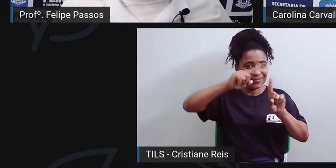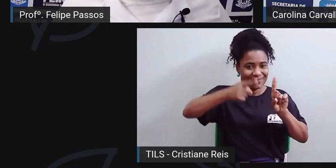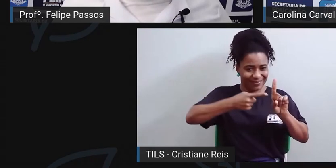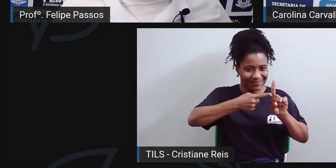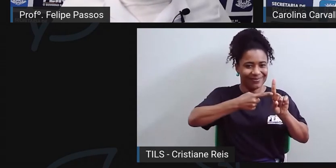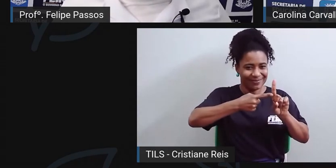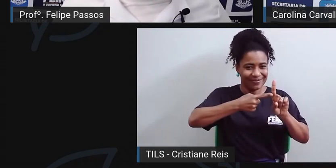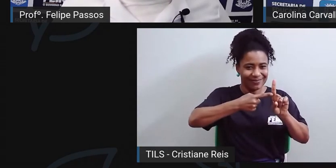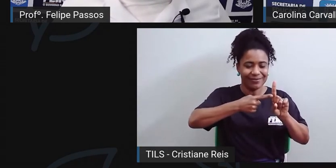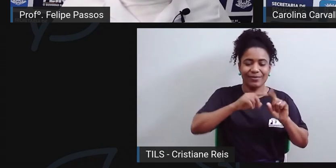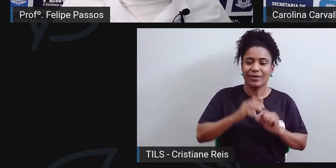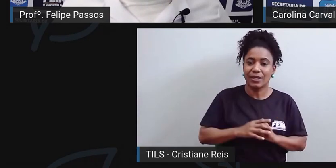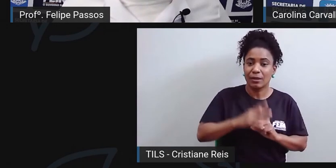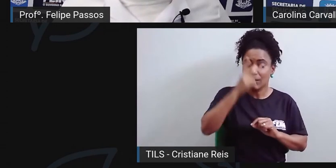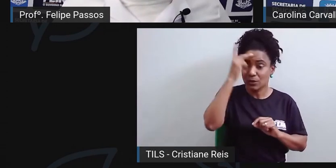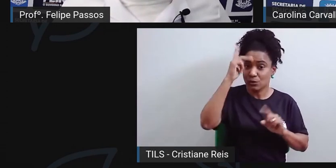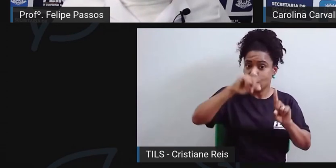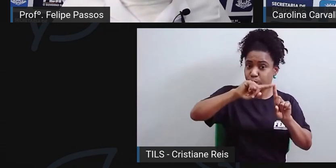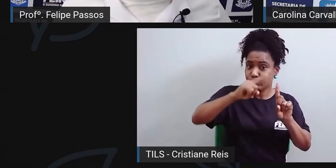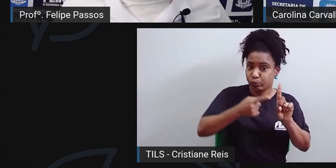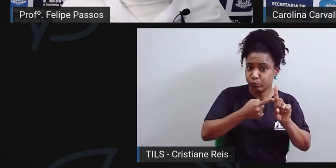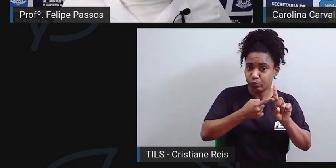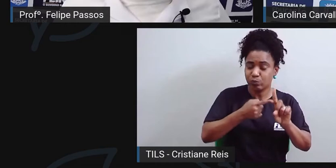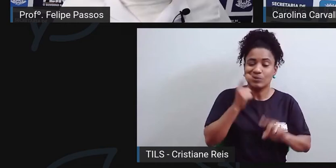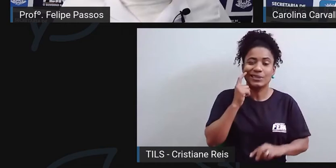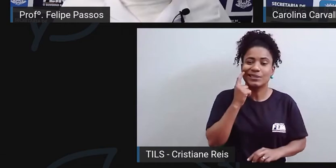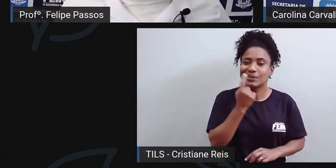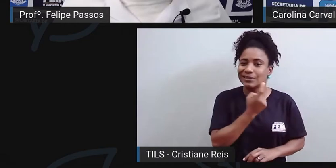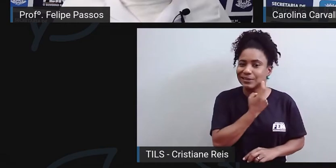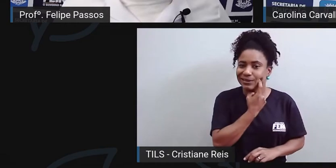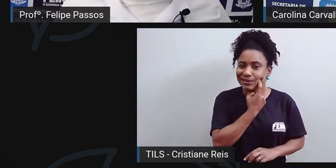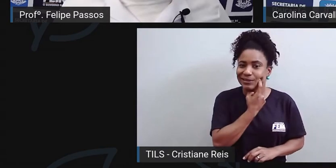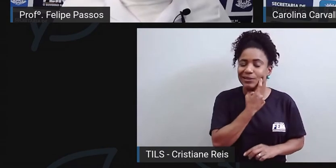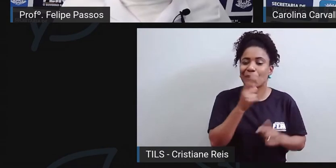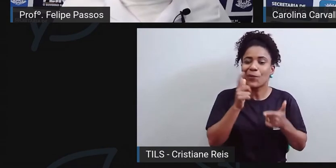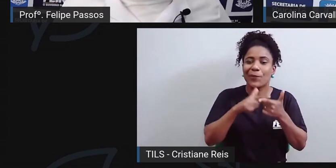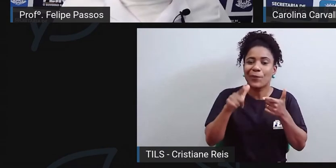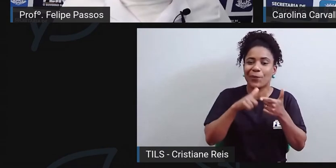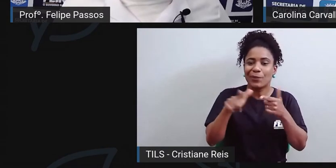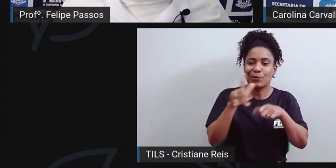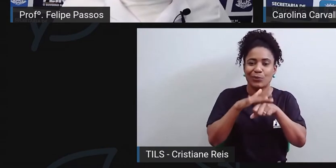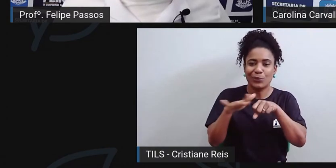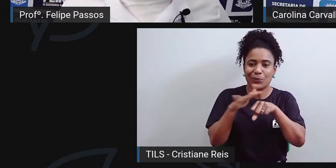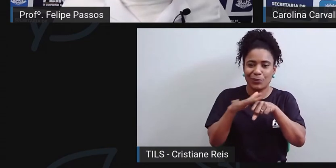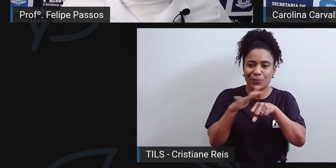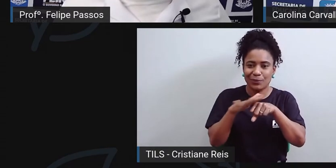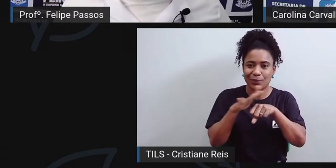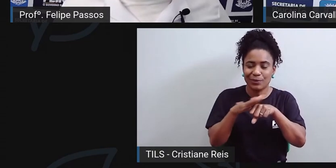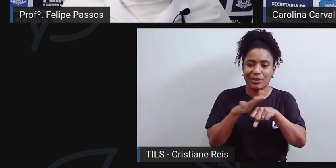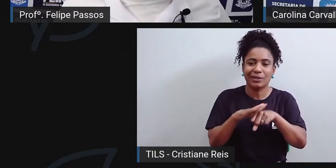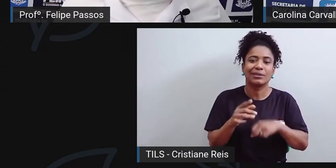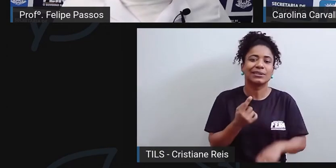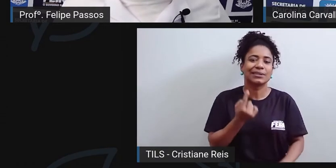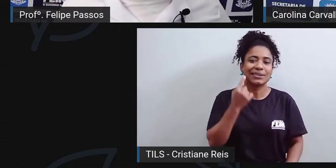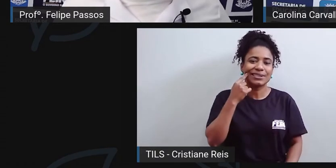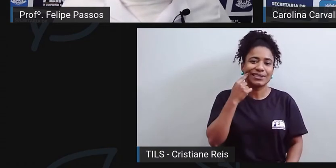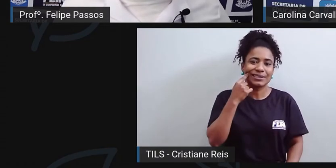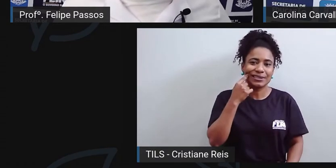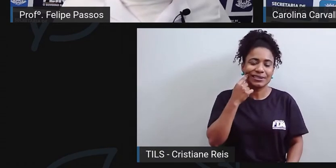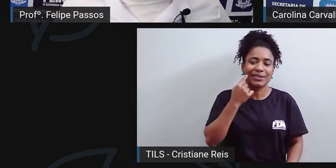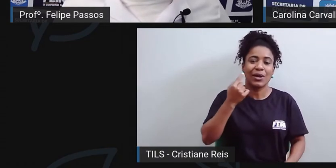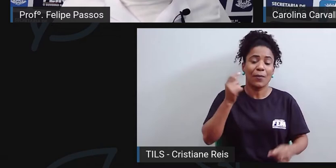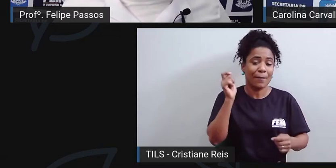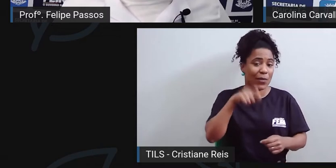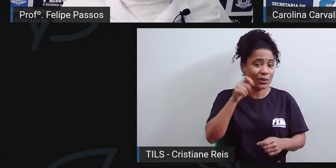a gestante que tem doença periodontal já é também comprovado de que ela tem uma chance maior de ter um parto